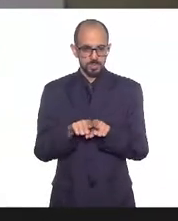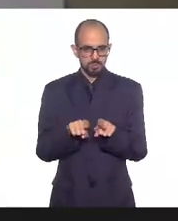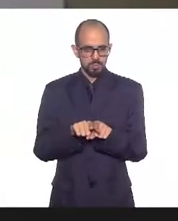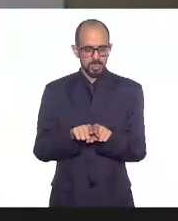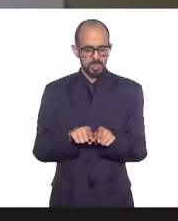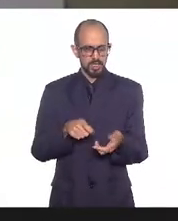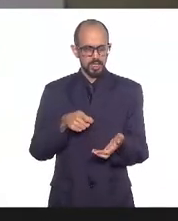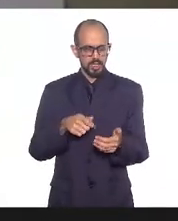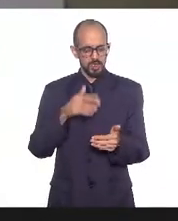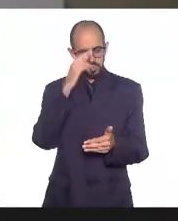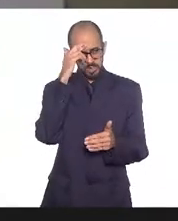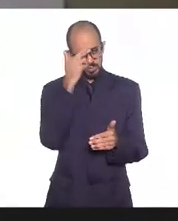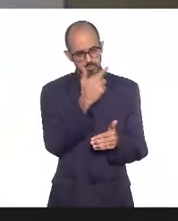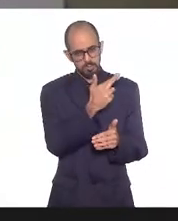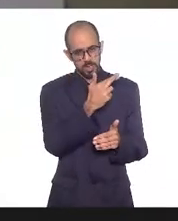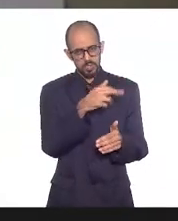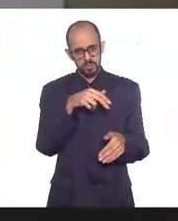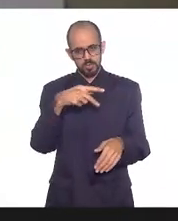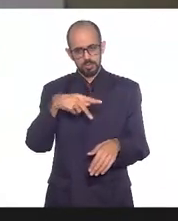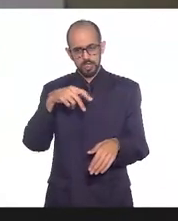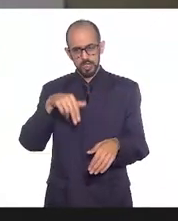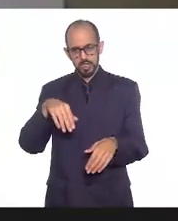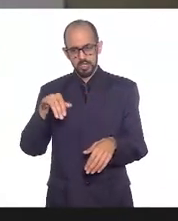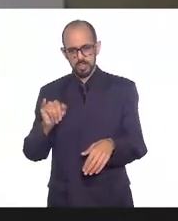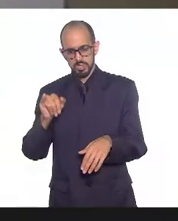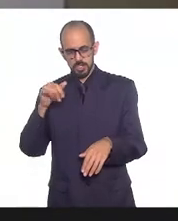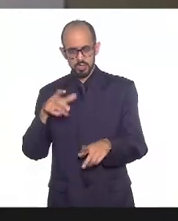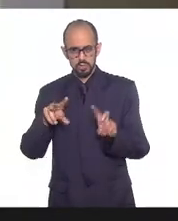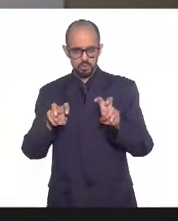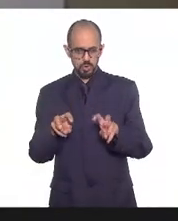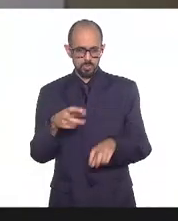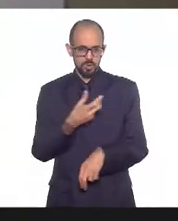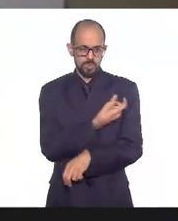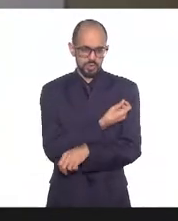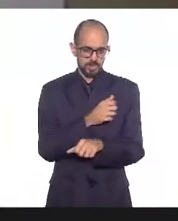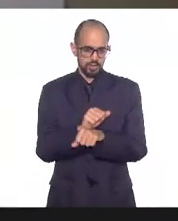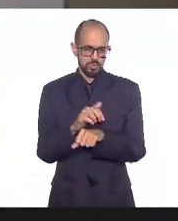que diz o Plano Nacional de Operacionalização da Vacinação do Covid